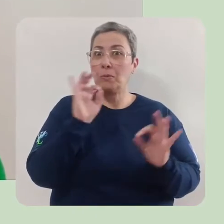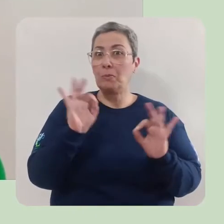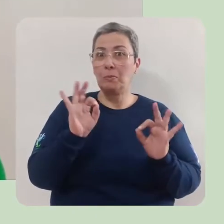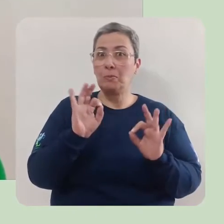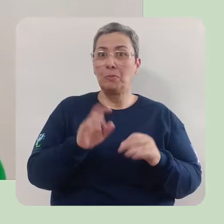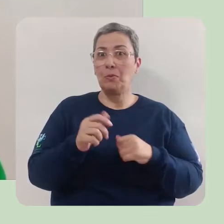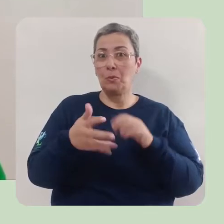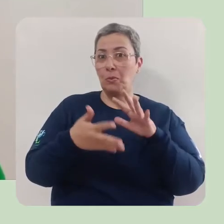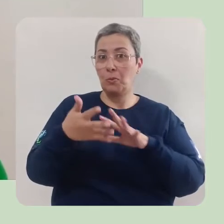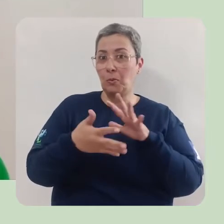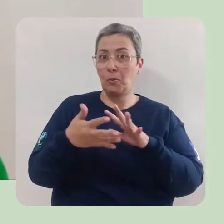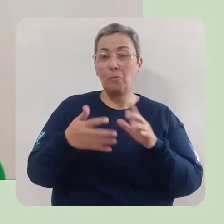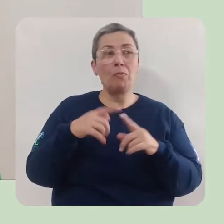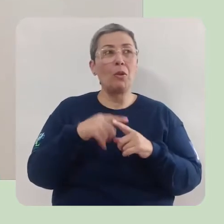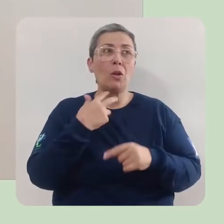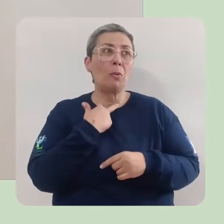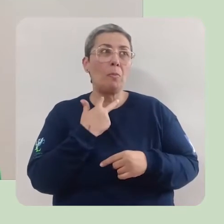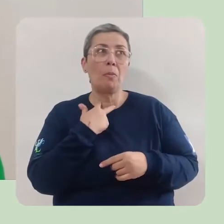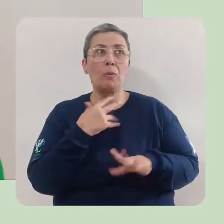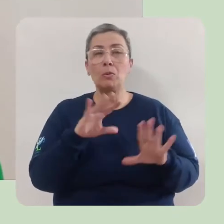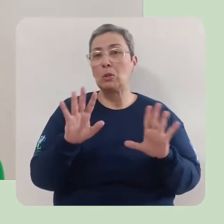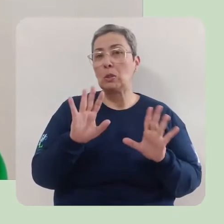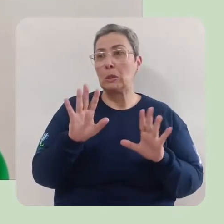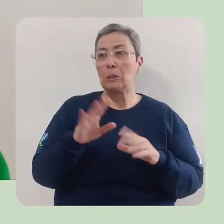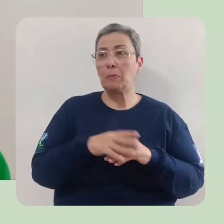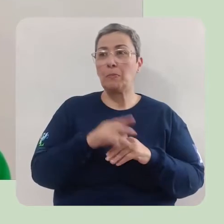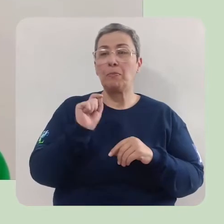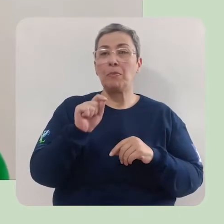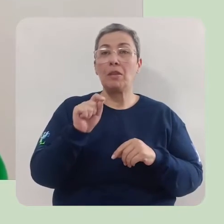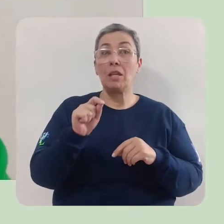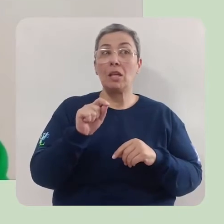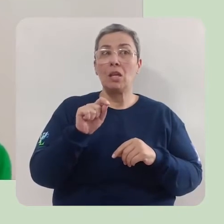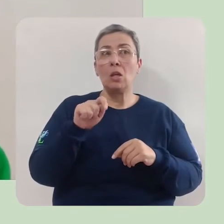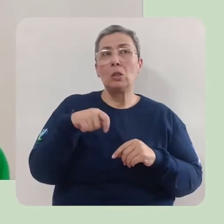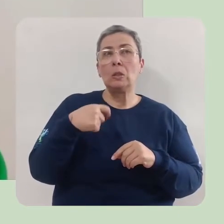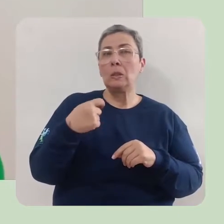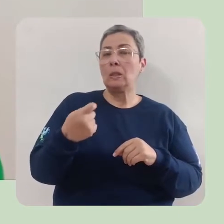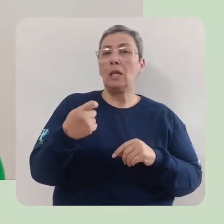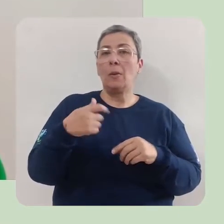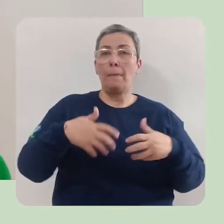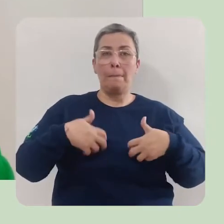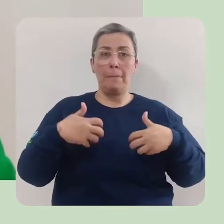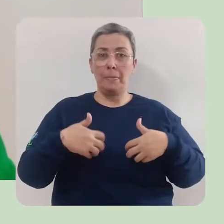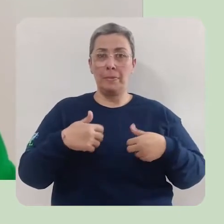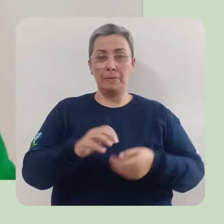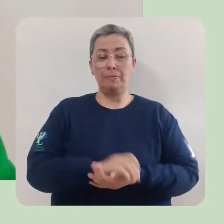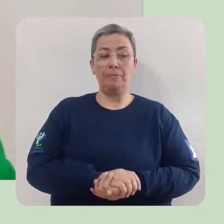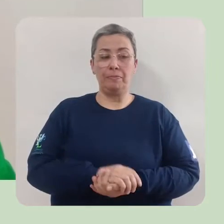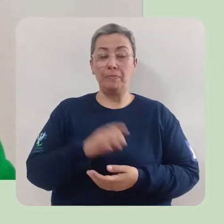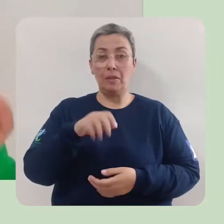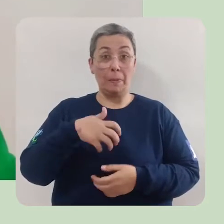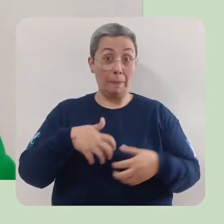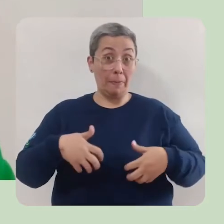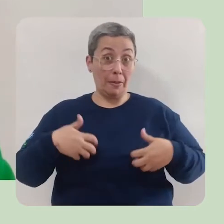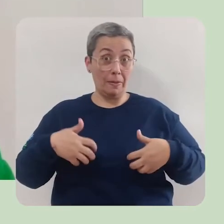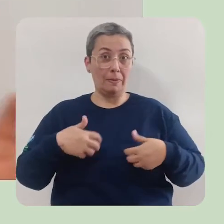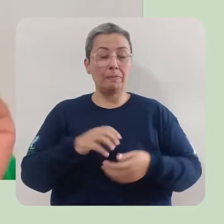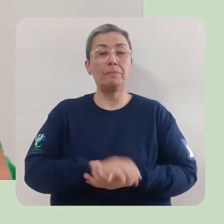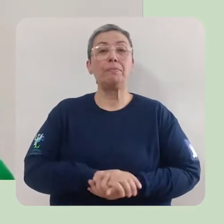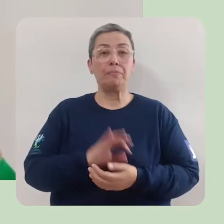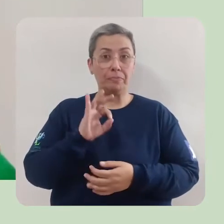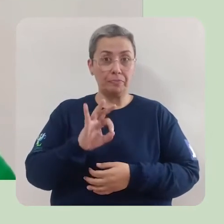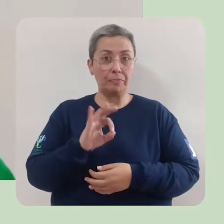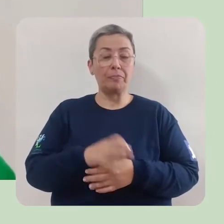Não podemos falar a palavra macaco. Tá aí, macaco. Certo?